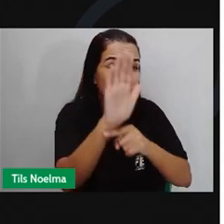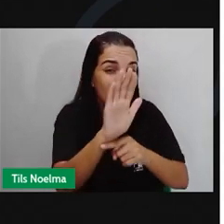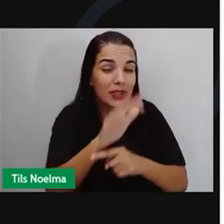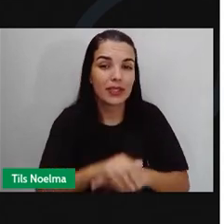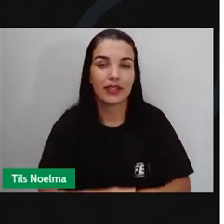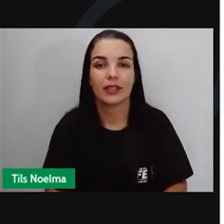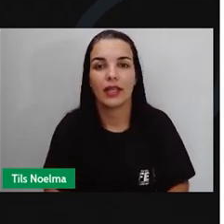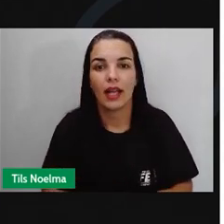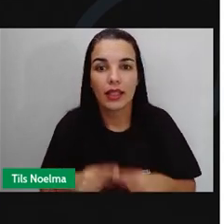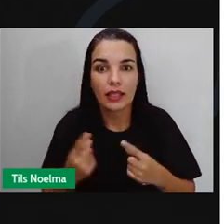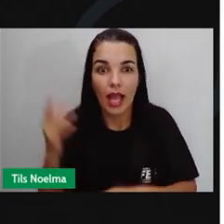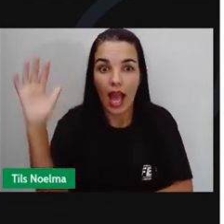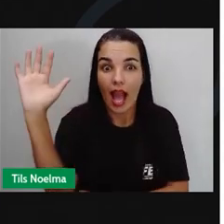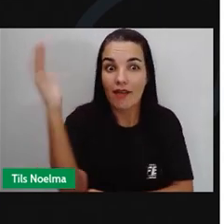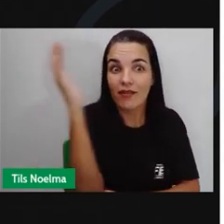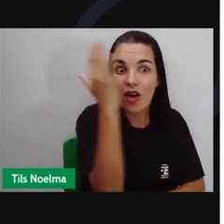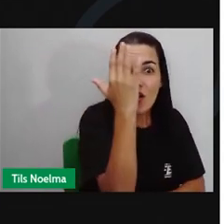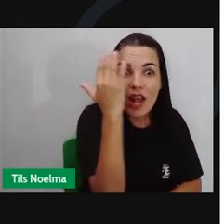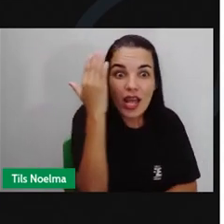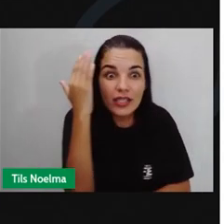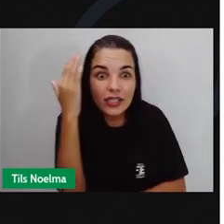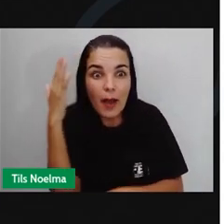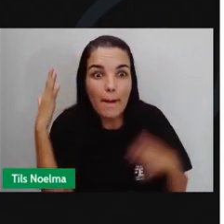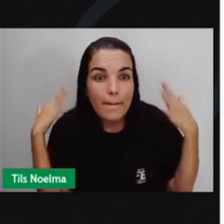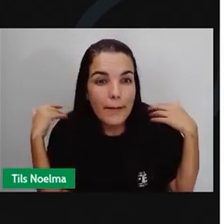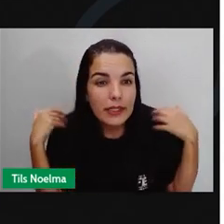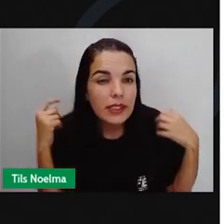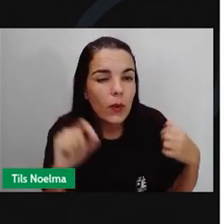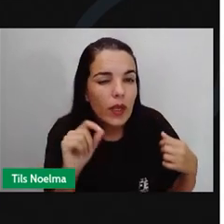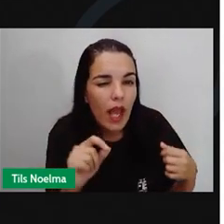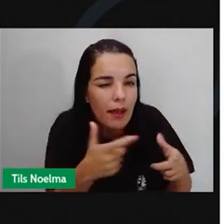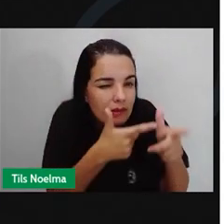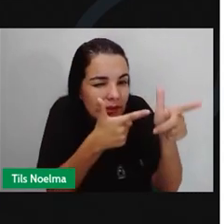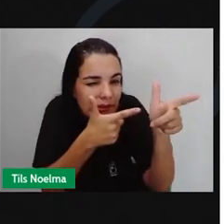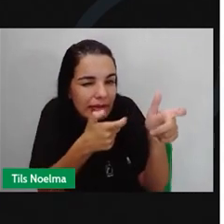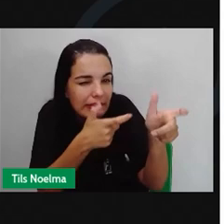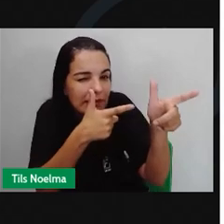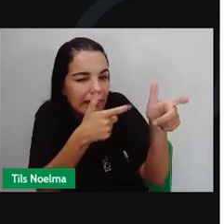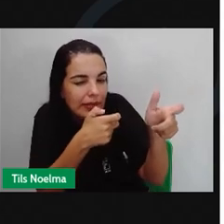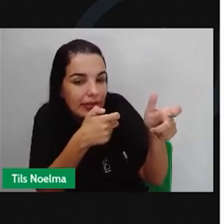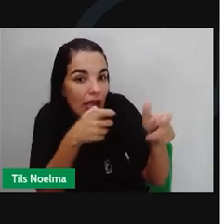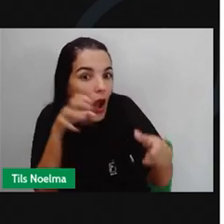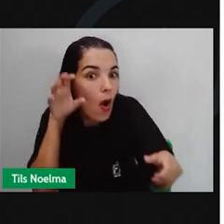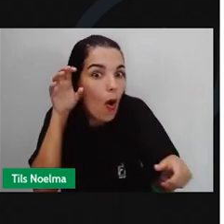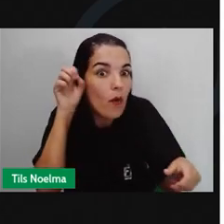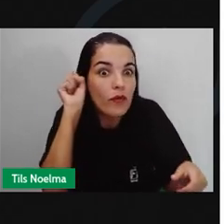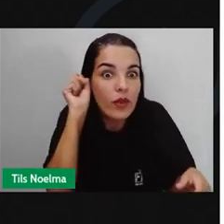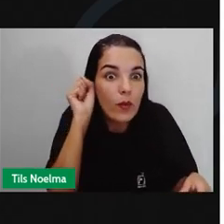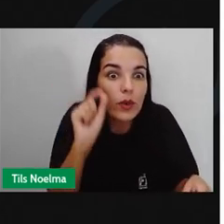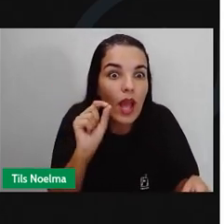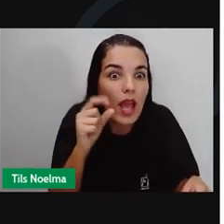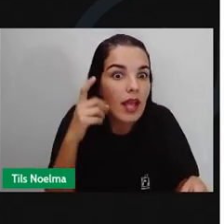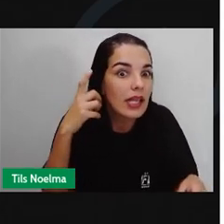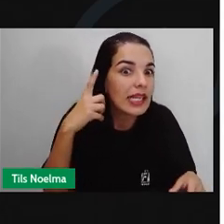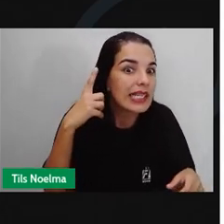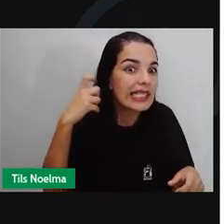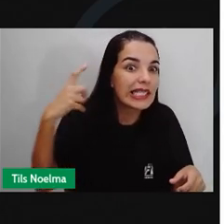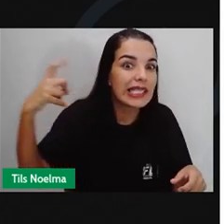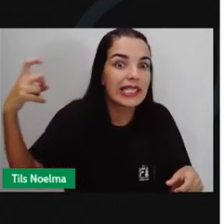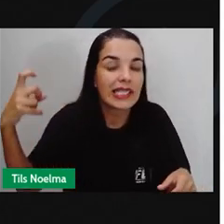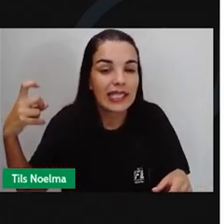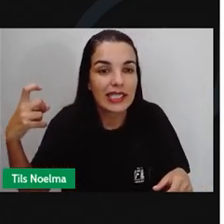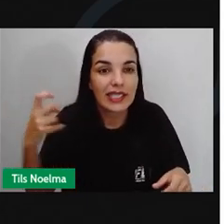Lá na floresta Estava passando um caçador Que ouviu os gritos da chapéuzinho E resolveu correr para ajudar